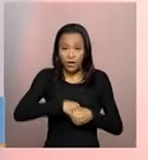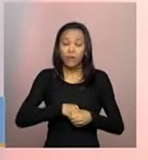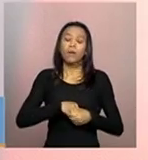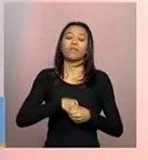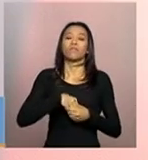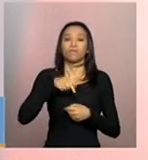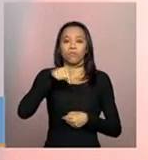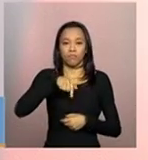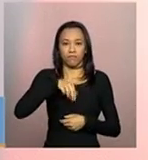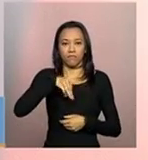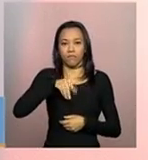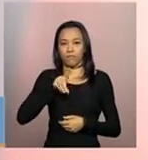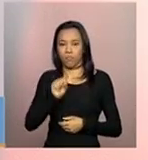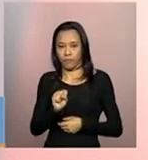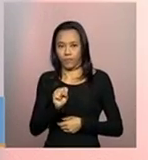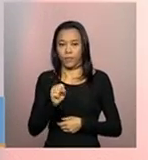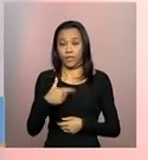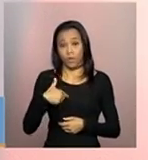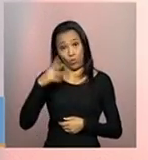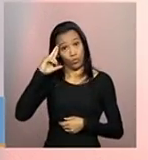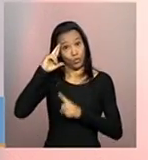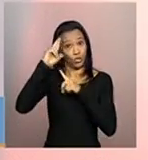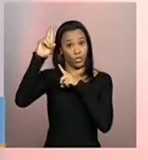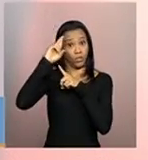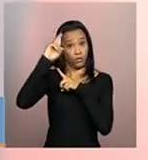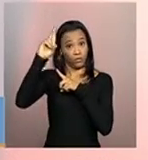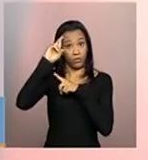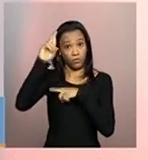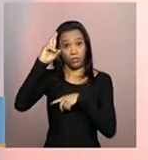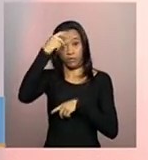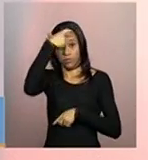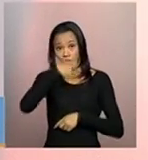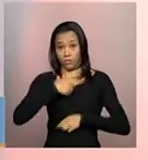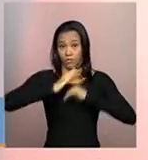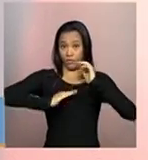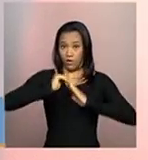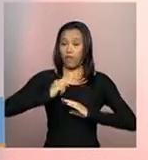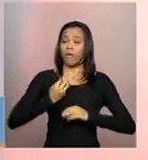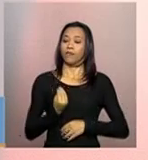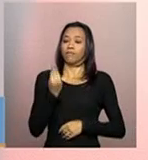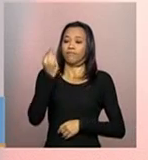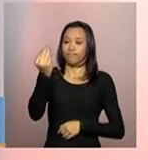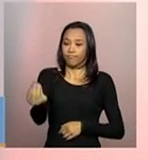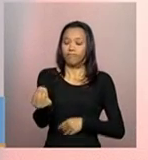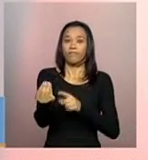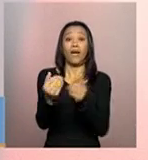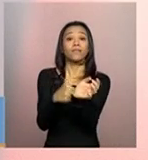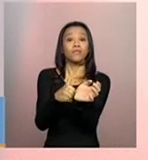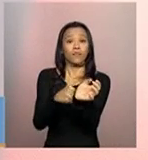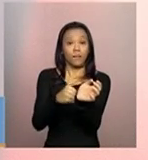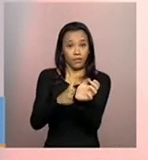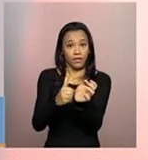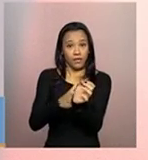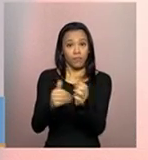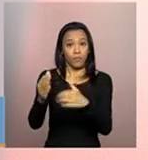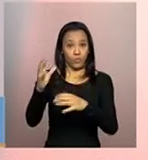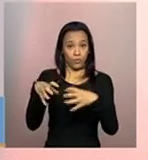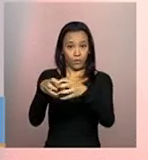gestor vai delegar senha à sua equipe para a realização do cadastro.